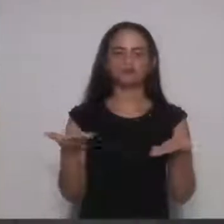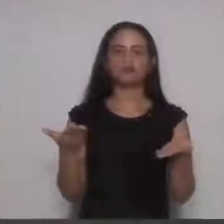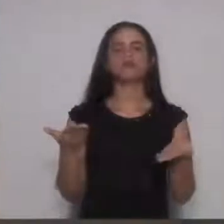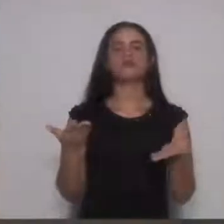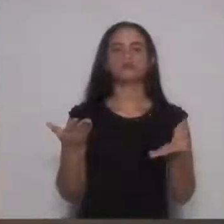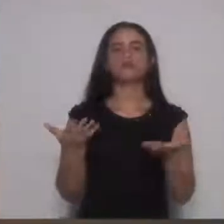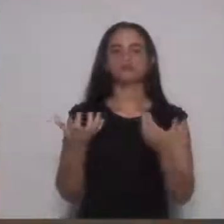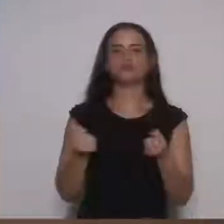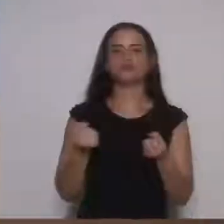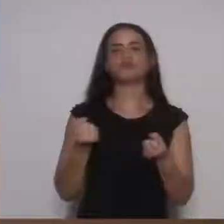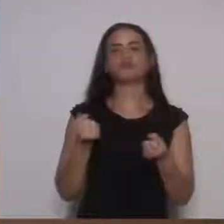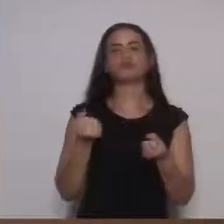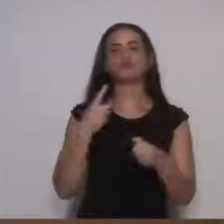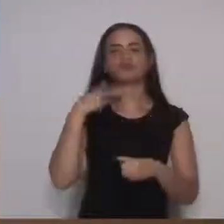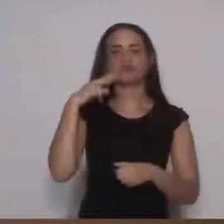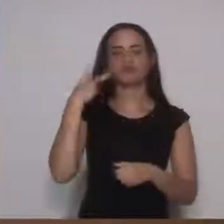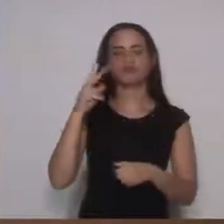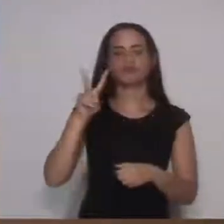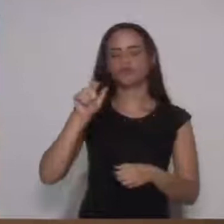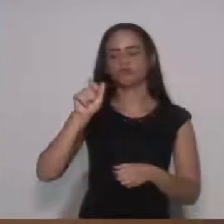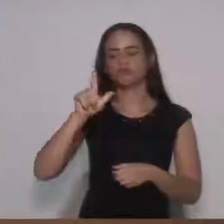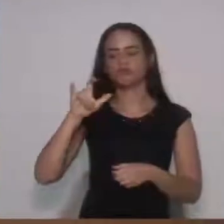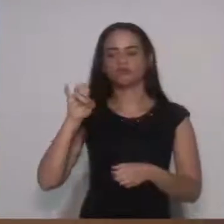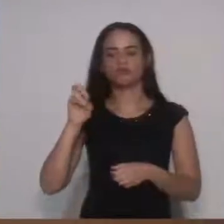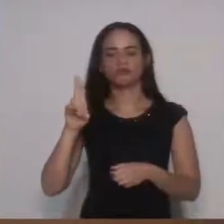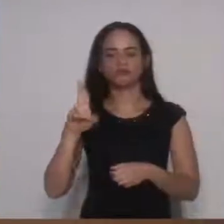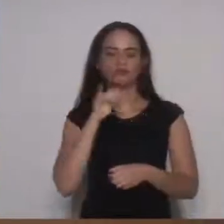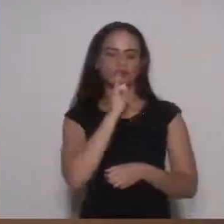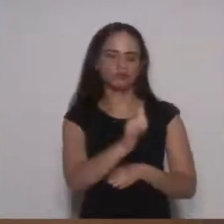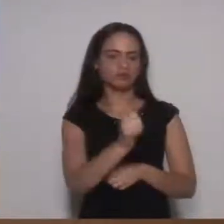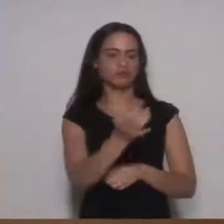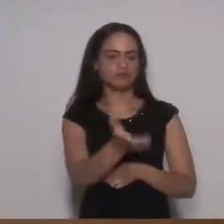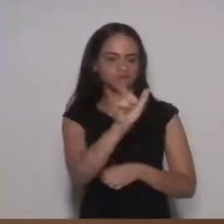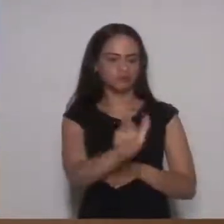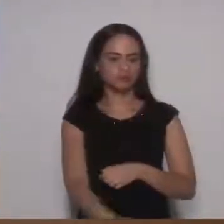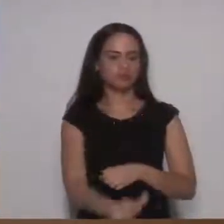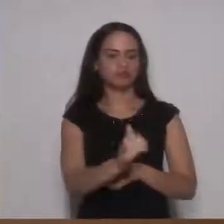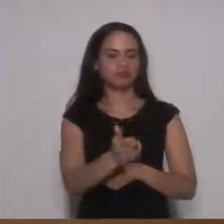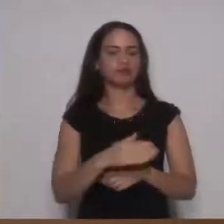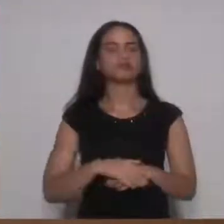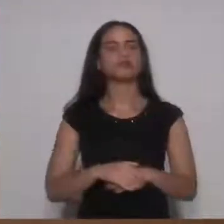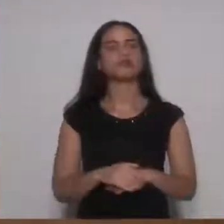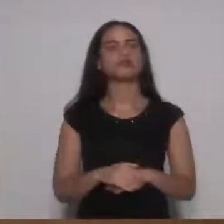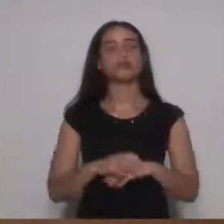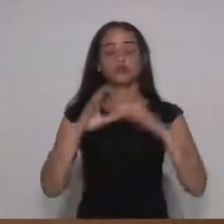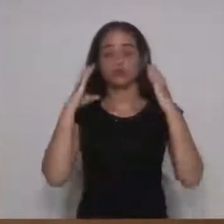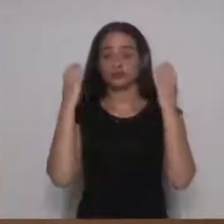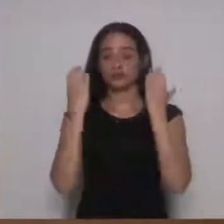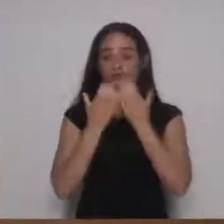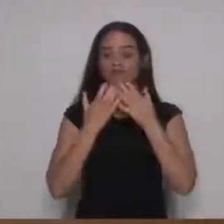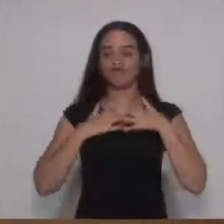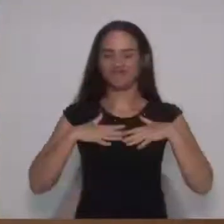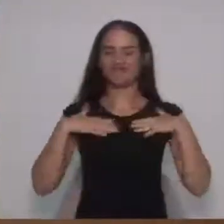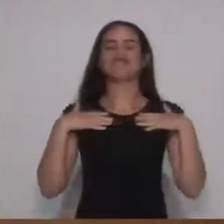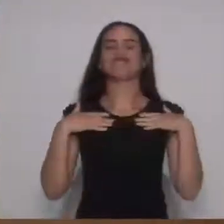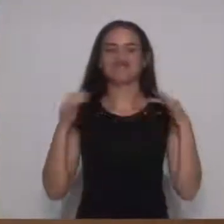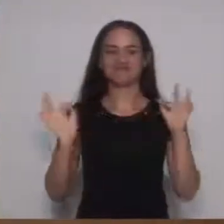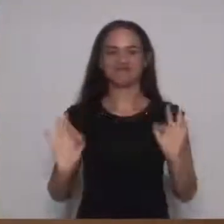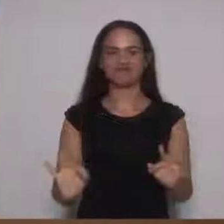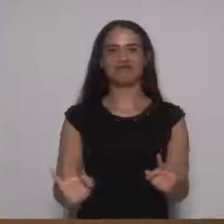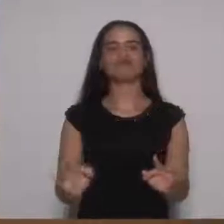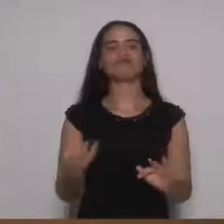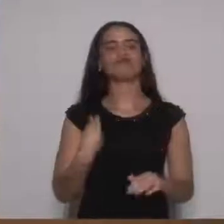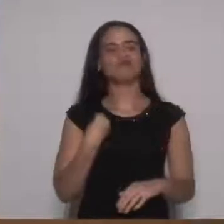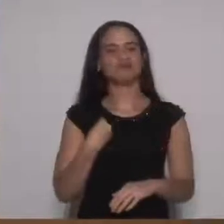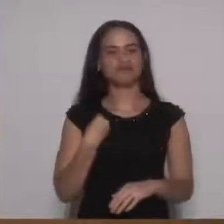e dizer, Valdir, que a Câmara fica feliz com a tua presença